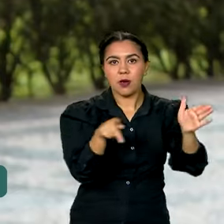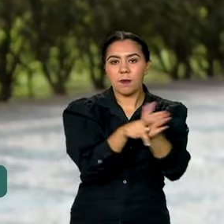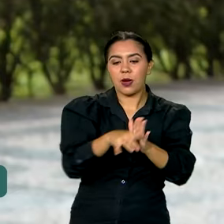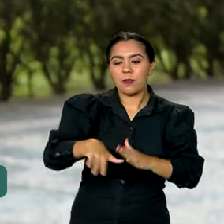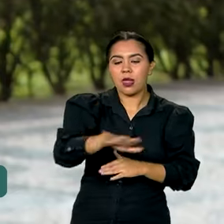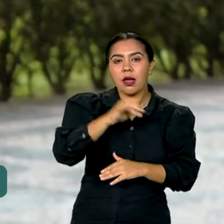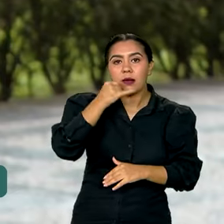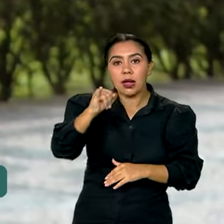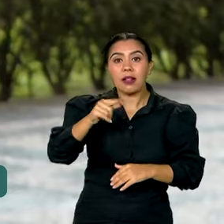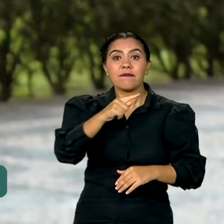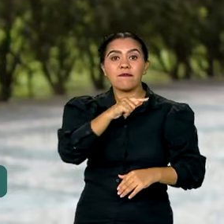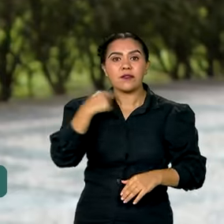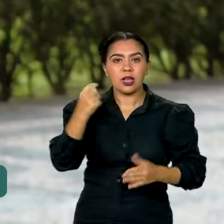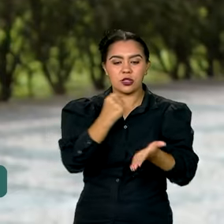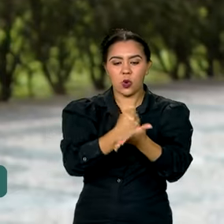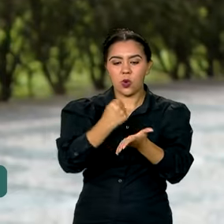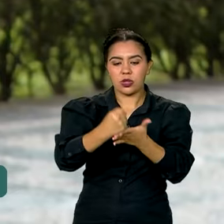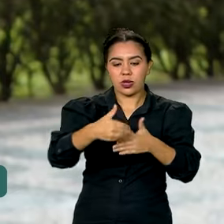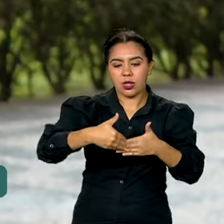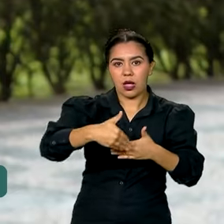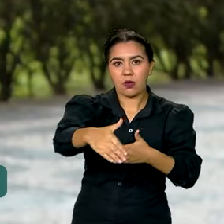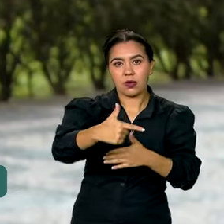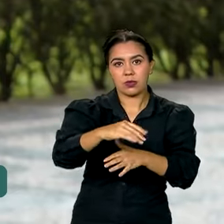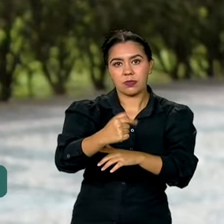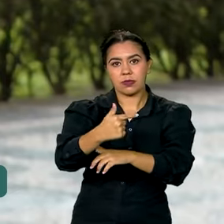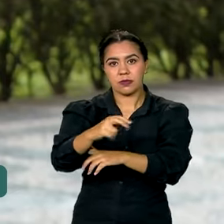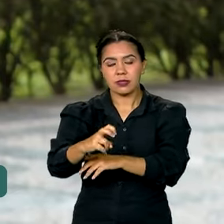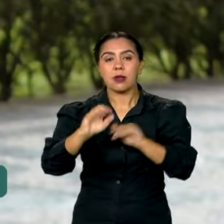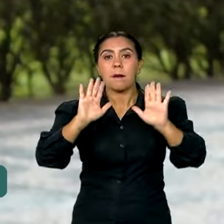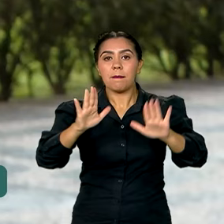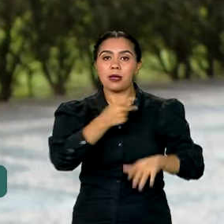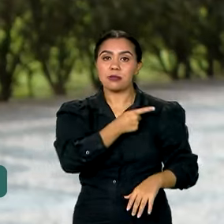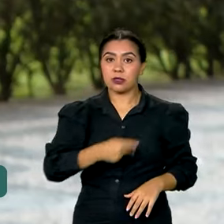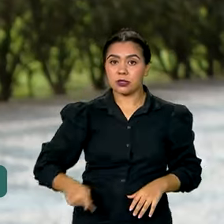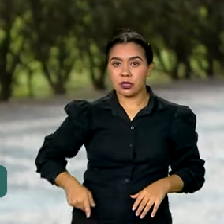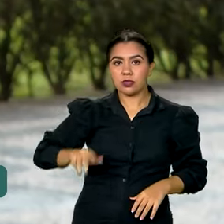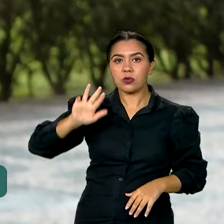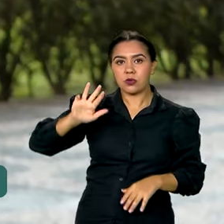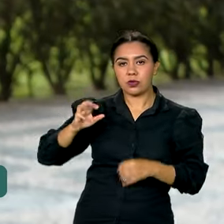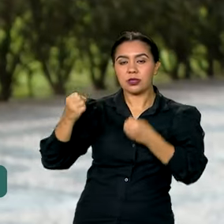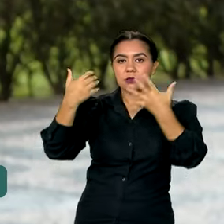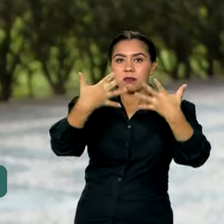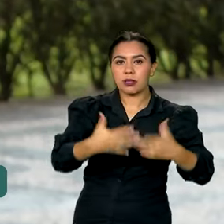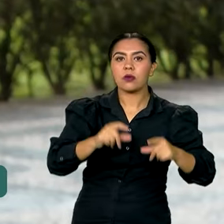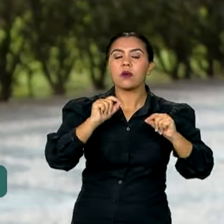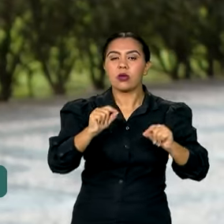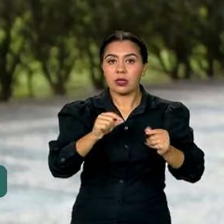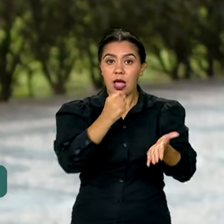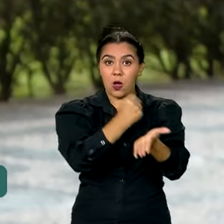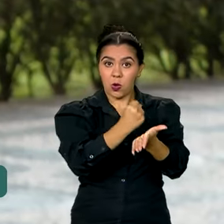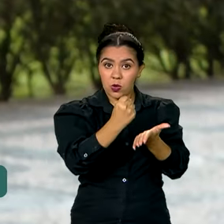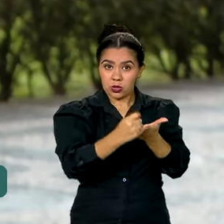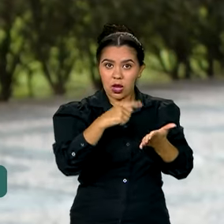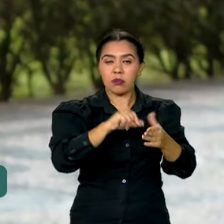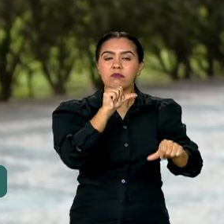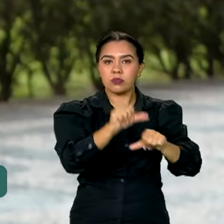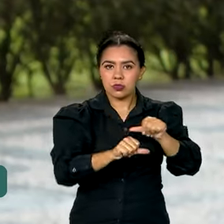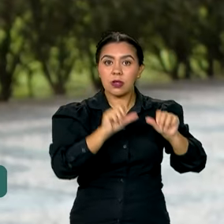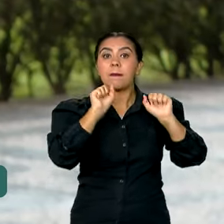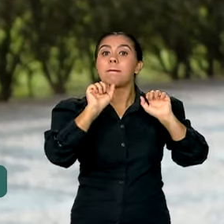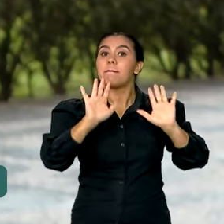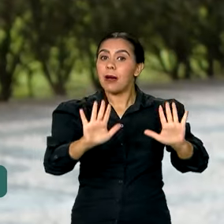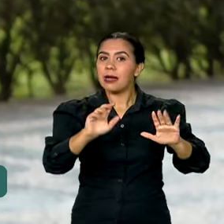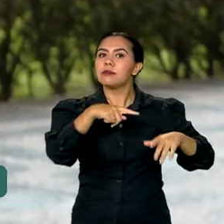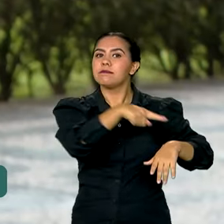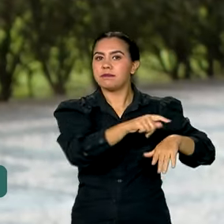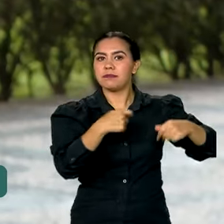de 2025. Lula disse que a concessão da Enel deve ser renovada se a empresa assumir o compromisso de fazer